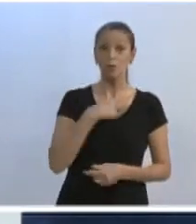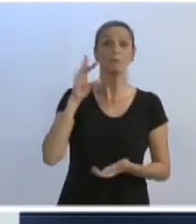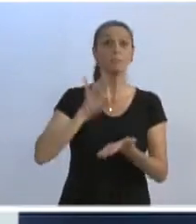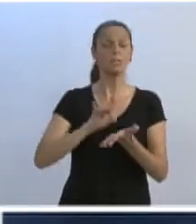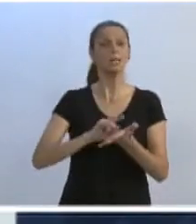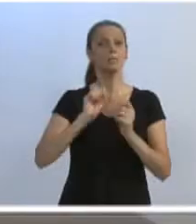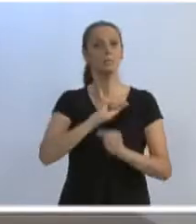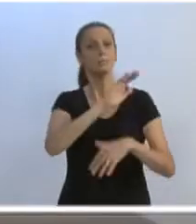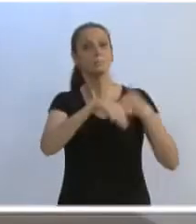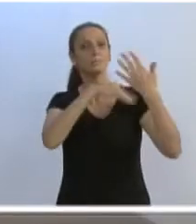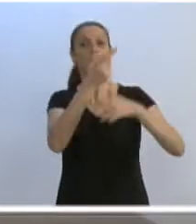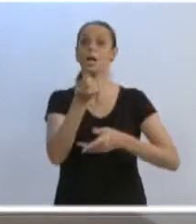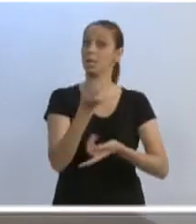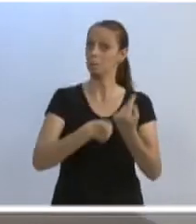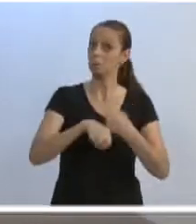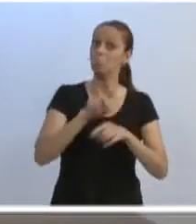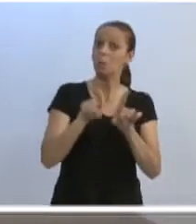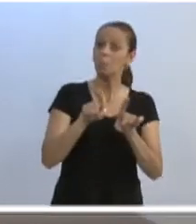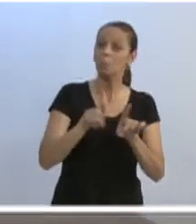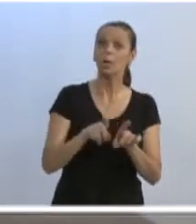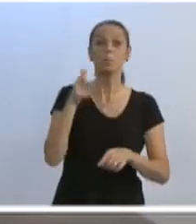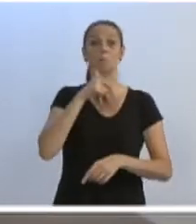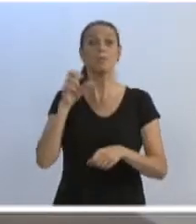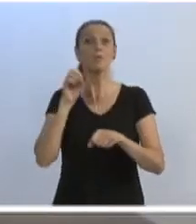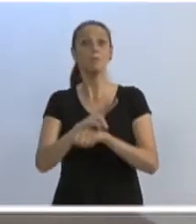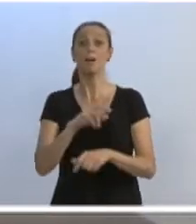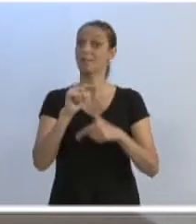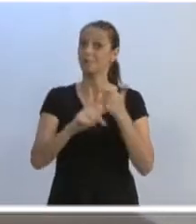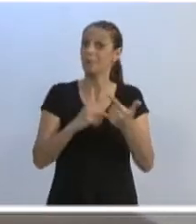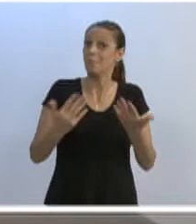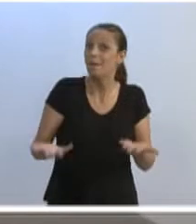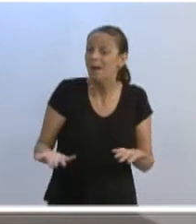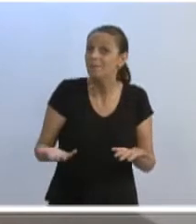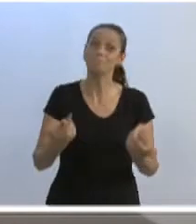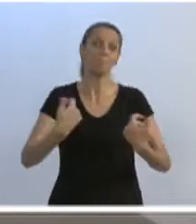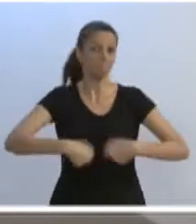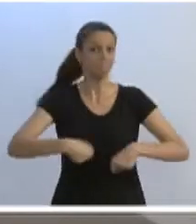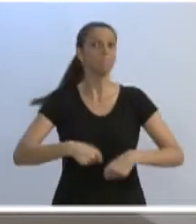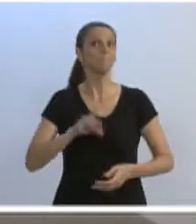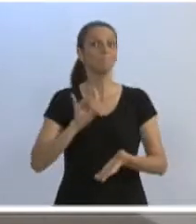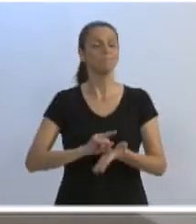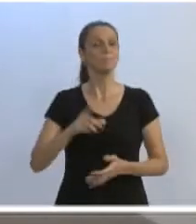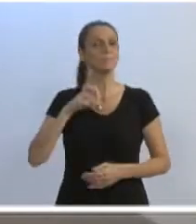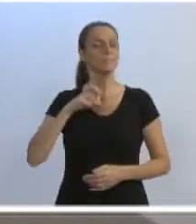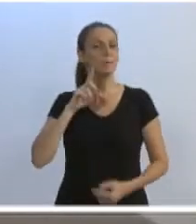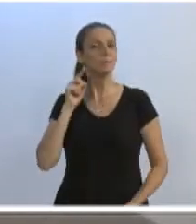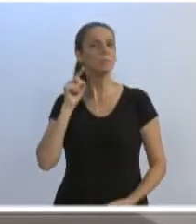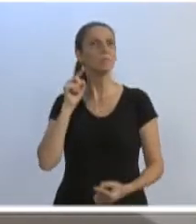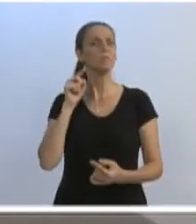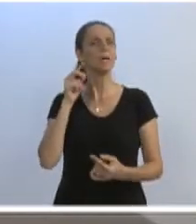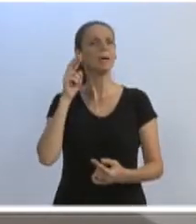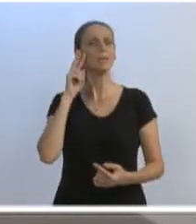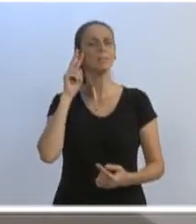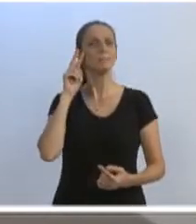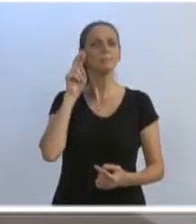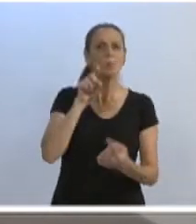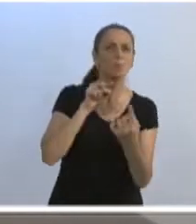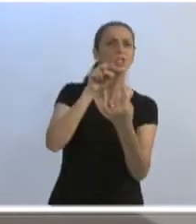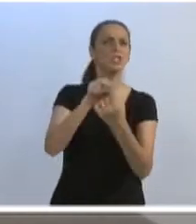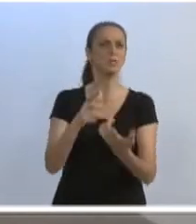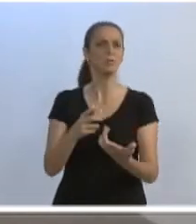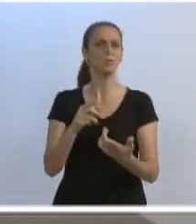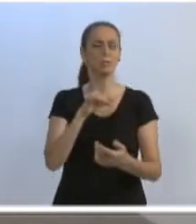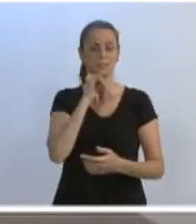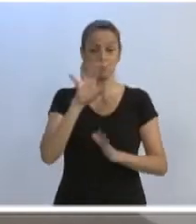por que não, desenvolvimento econômico, geração de empregos. Então, nós precisamos, sobretudo, ter essa visão, uma visão inclusiva, dentro do século